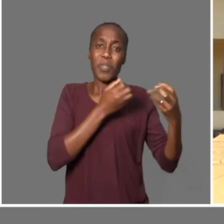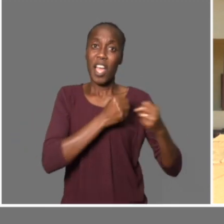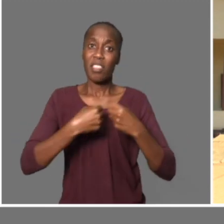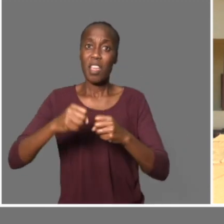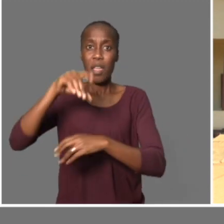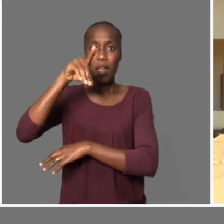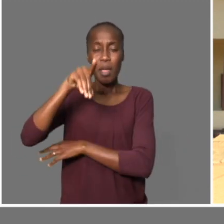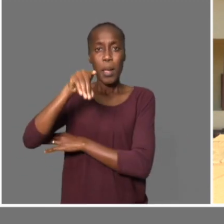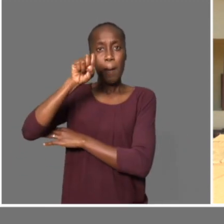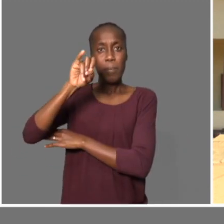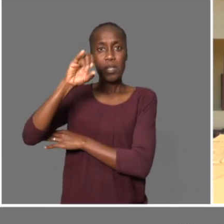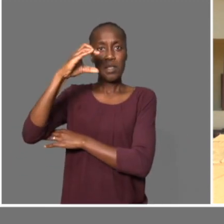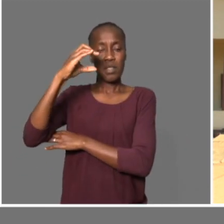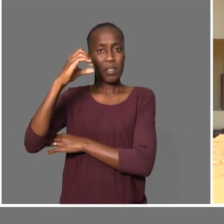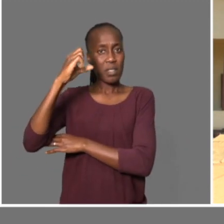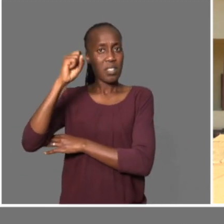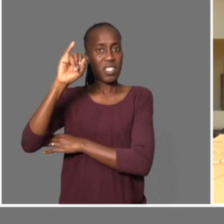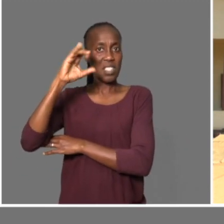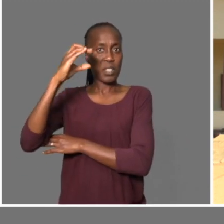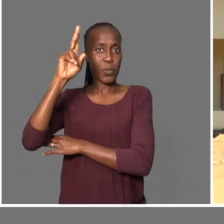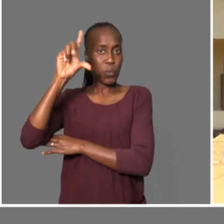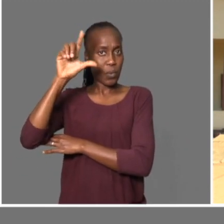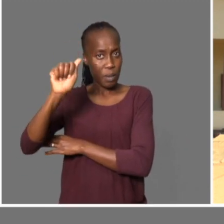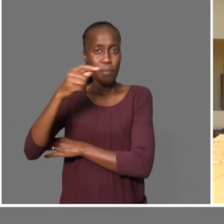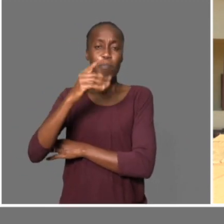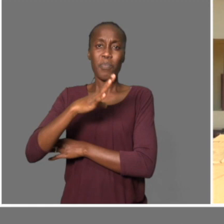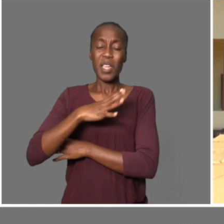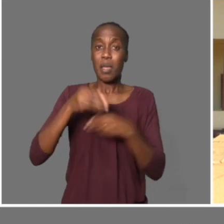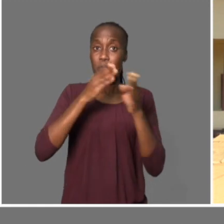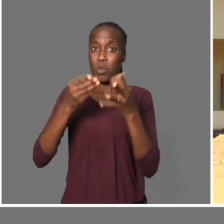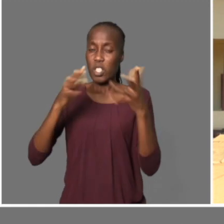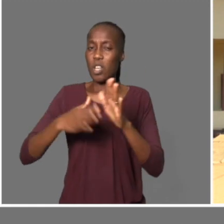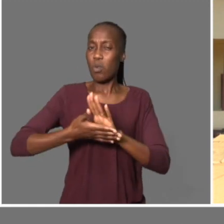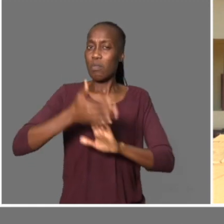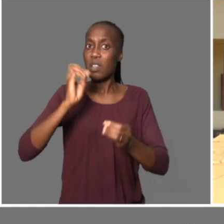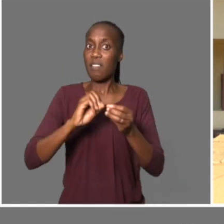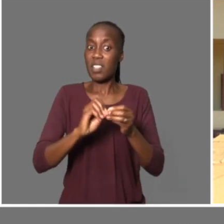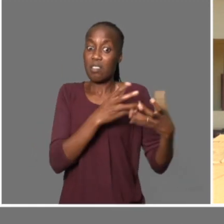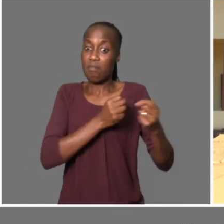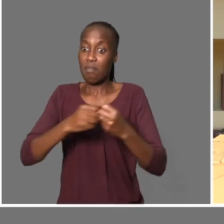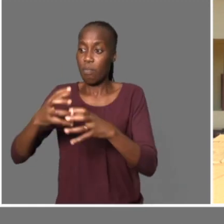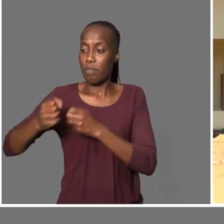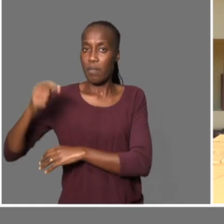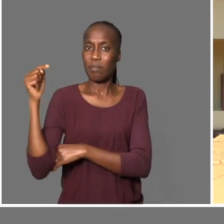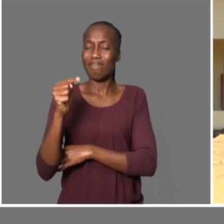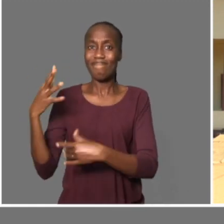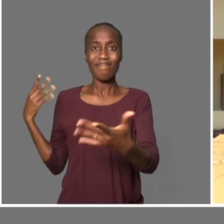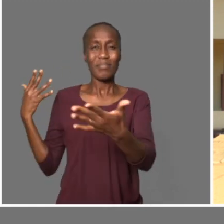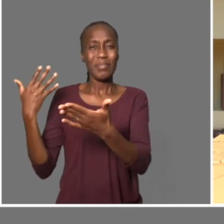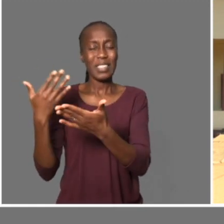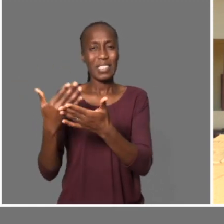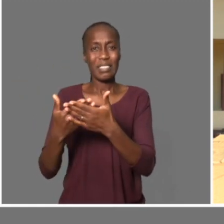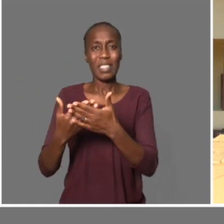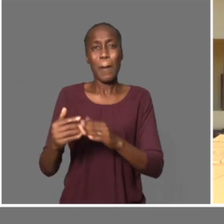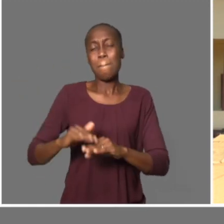Então, já estamos há bom tempo, porque estamos difundindo a atividade de piscicultura e já